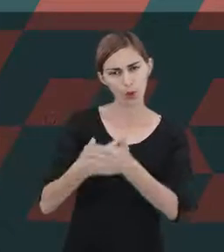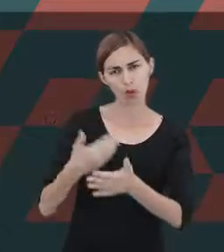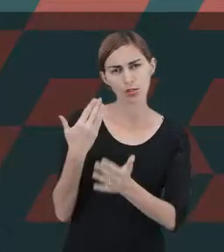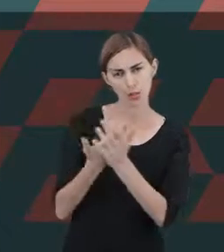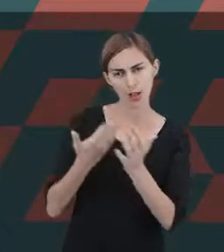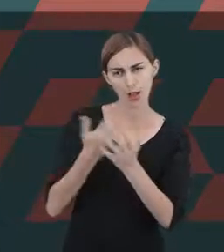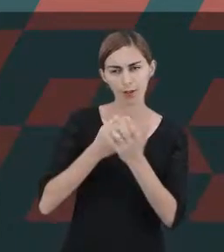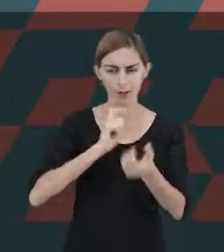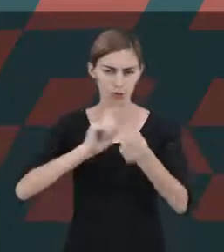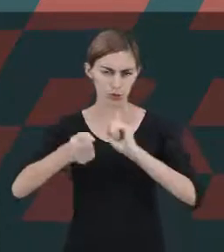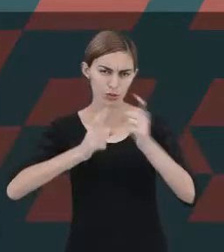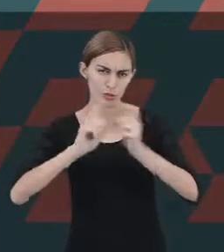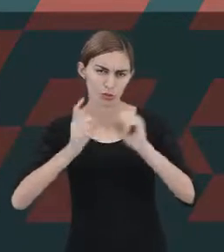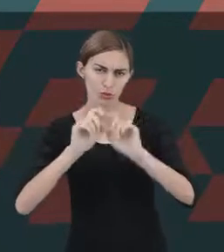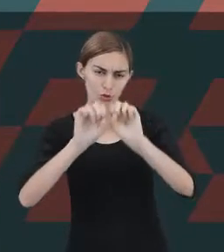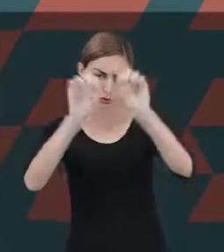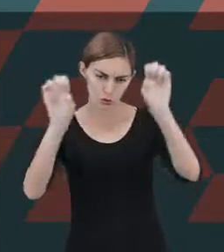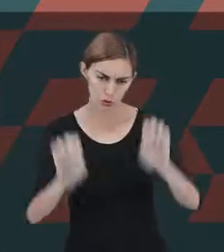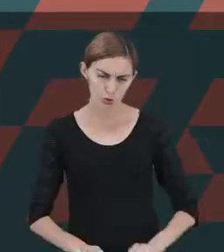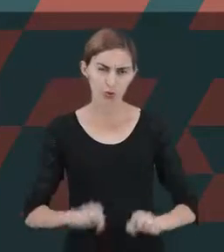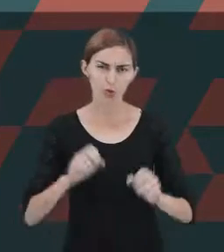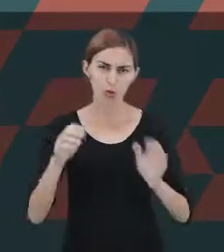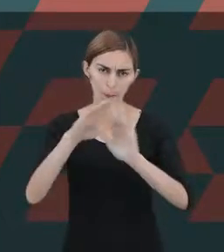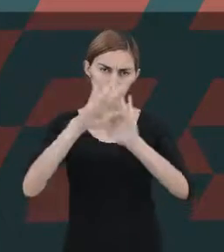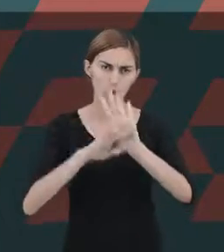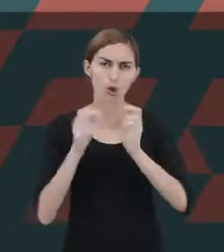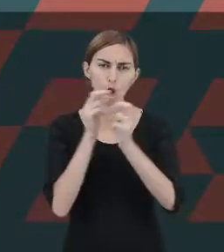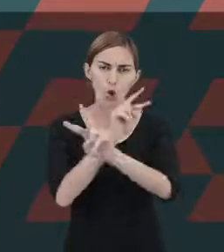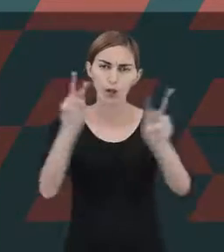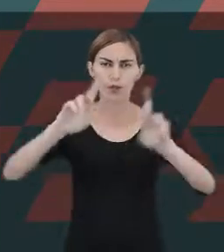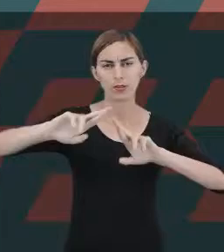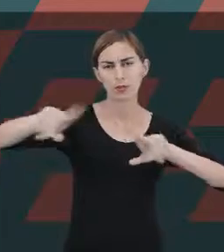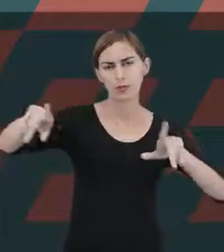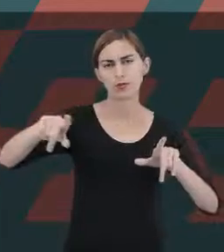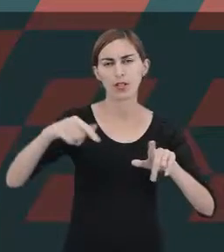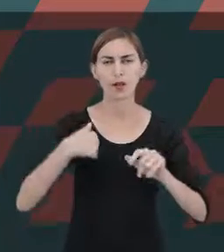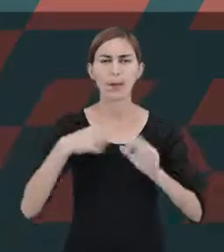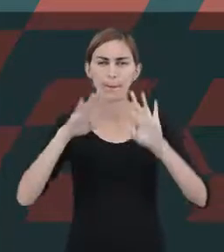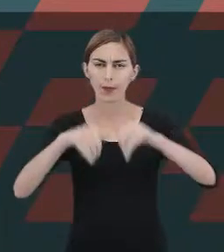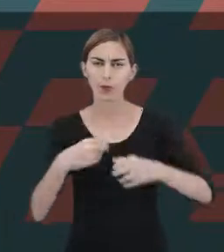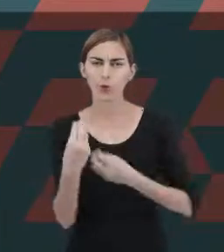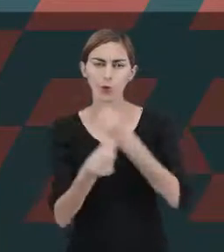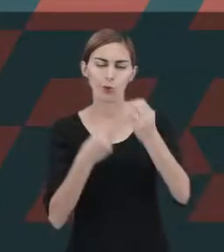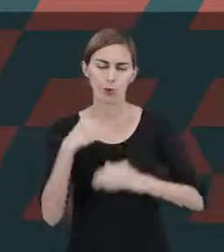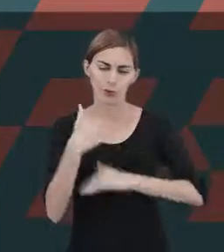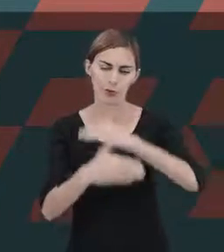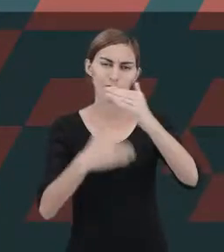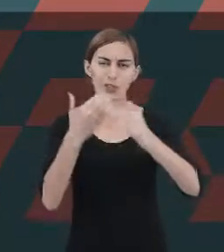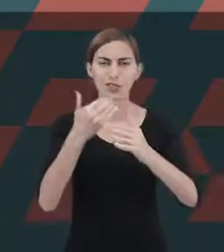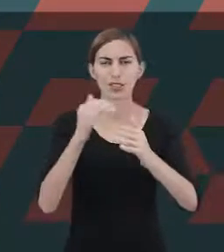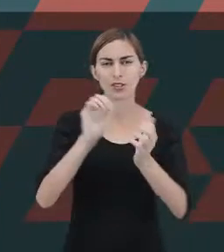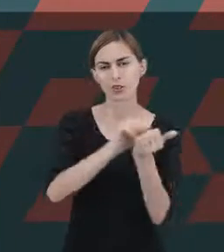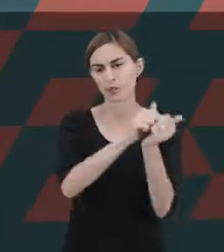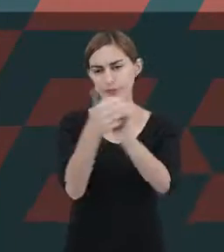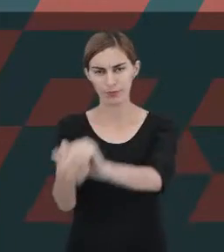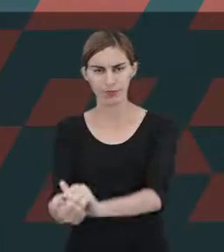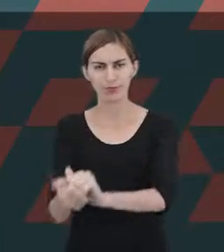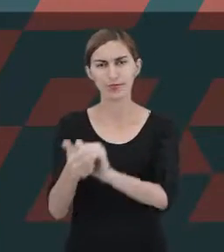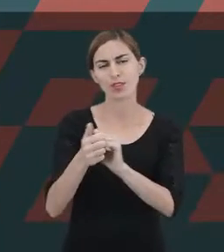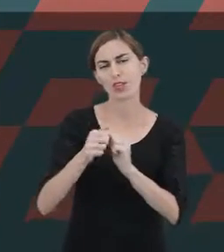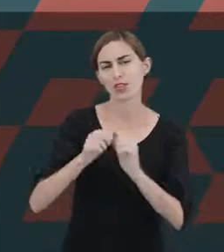discutirmos sobre a estrutura do programa Olhar para as Diferenças, bem como os processos de intervenção e